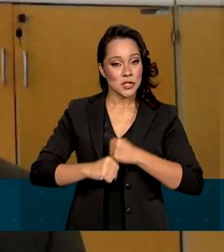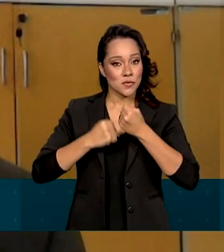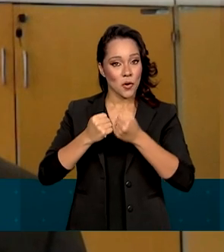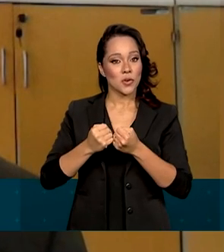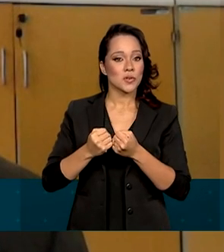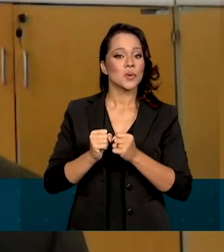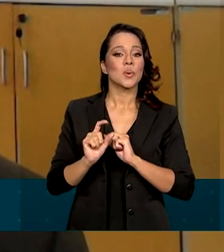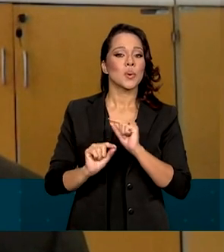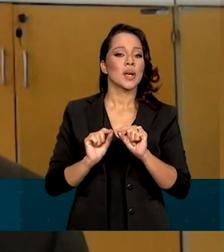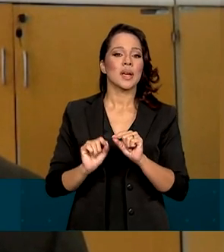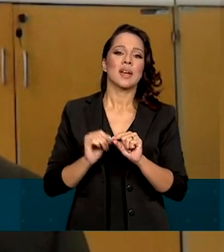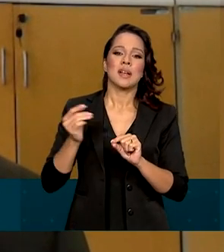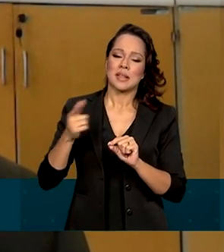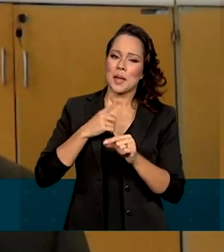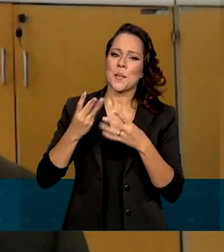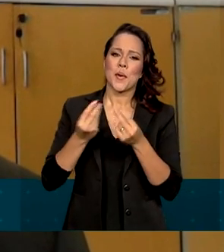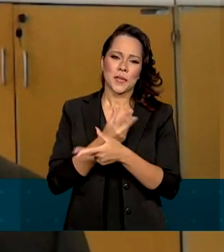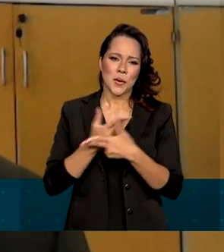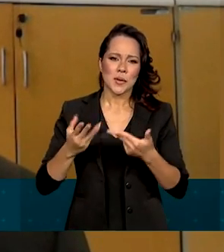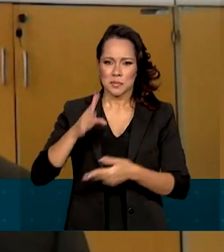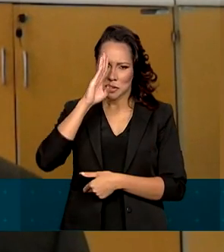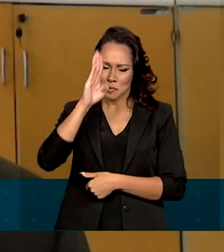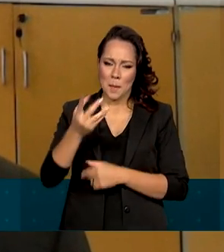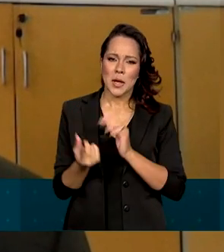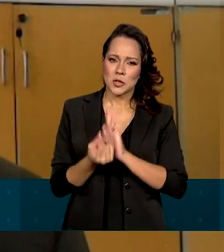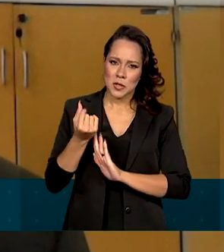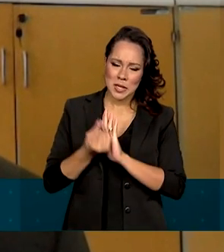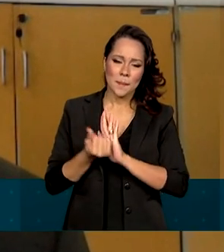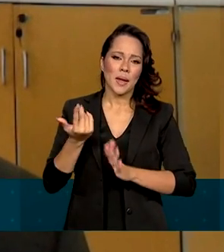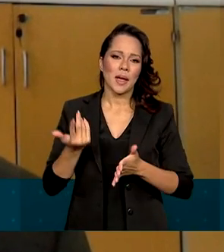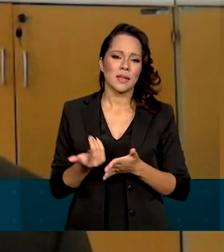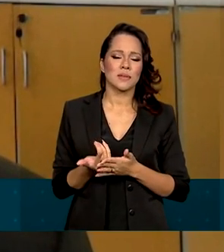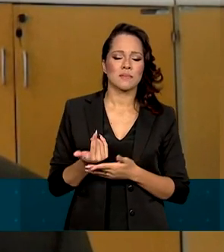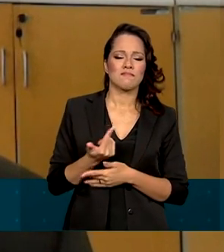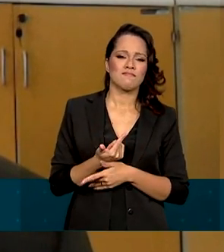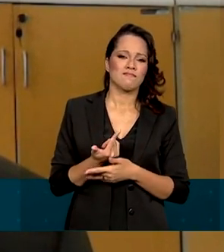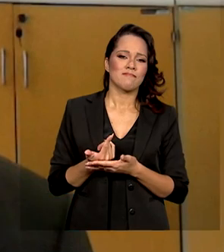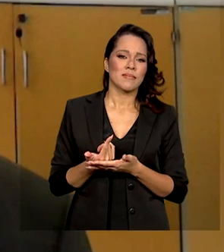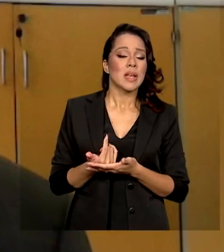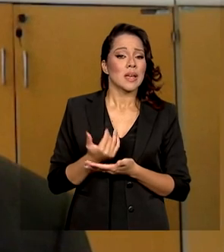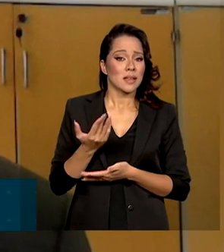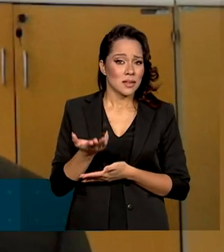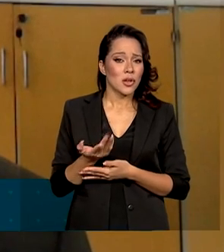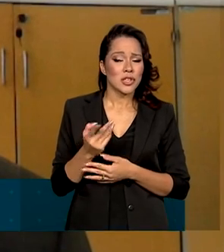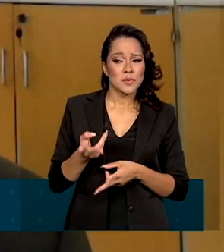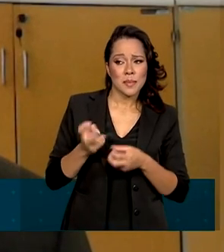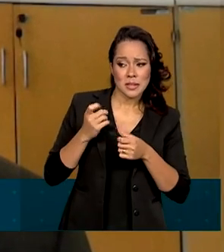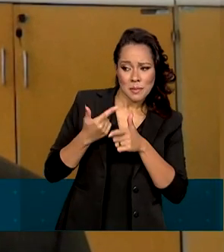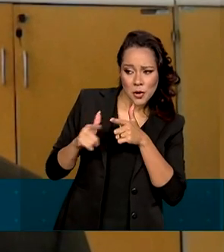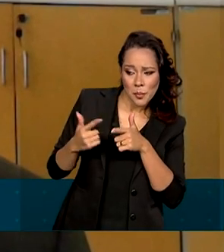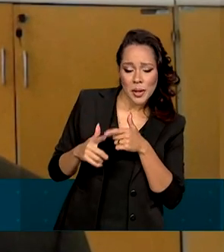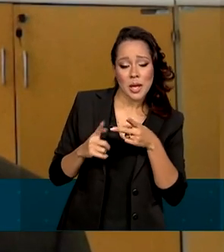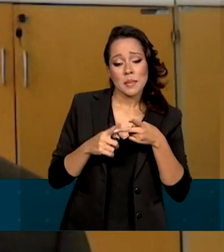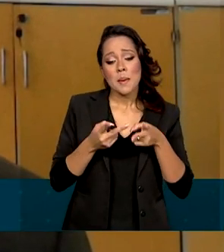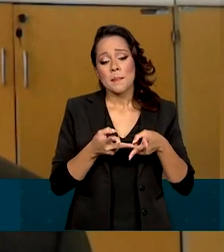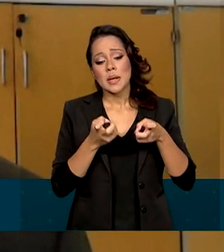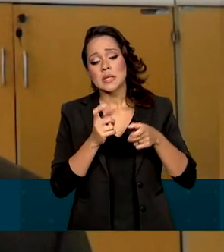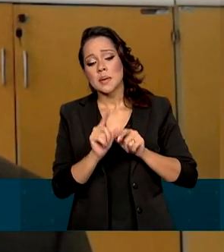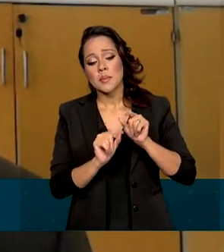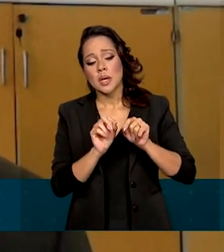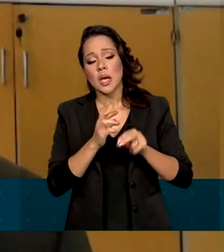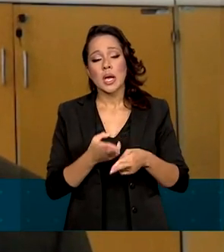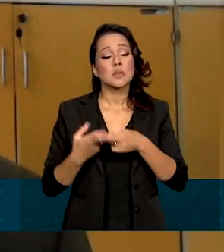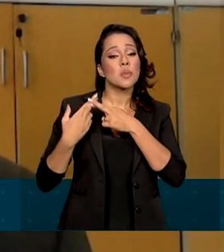gente otimiza muita coisa, principalmente o orçamento, recursos. A gente identifica problemas, identifica quem seria